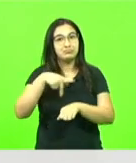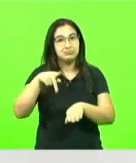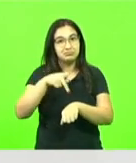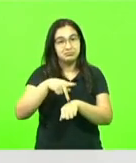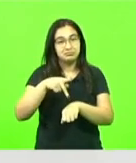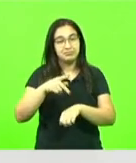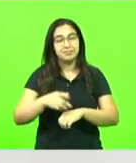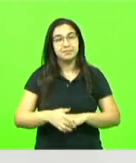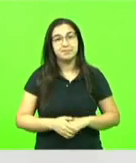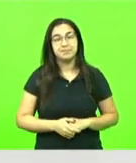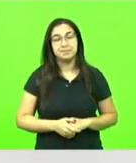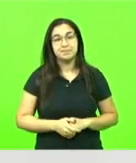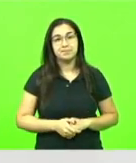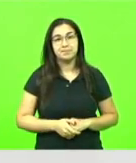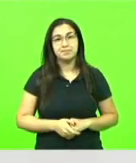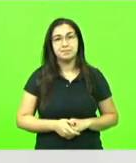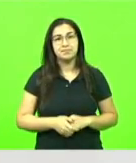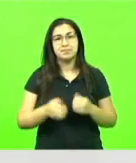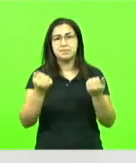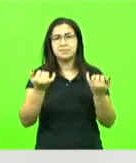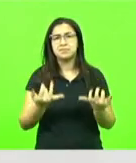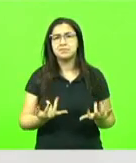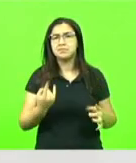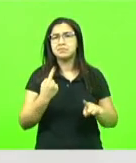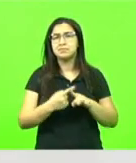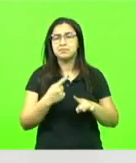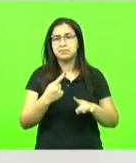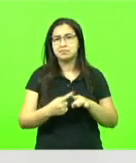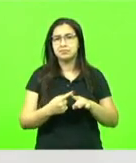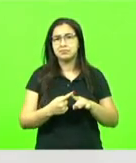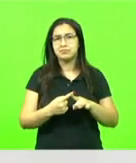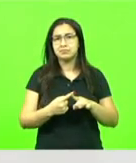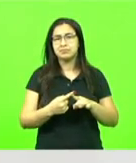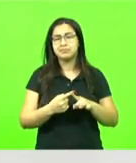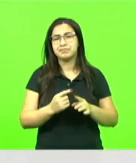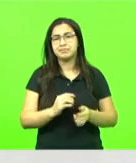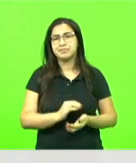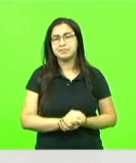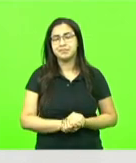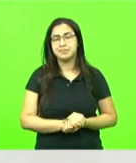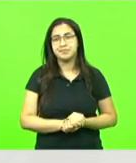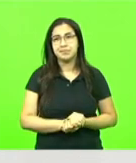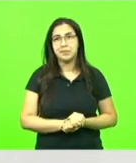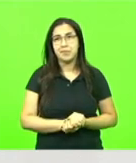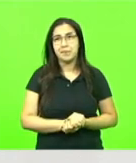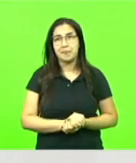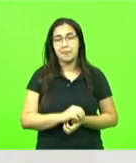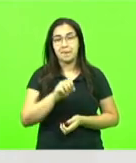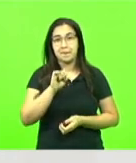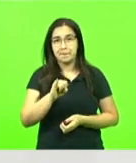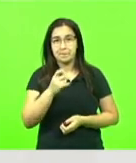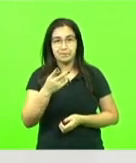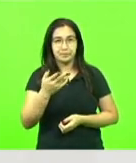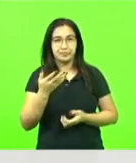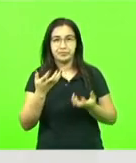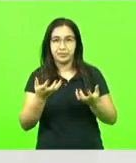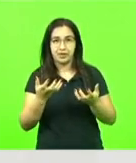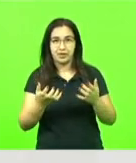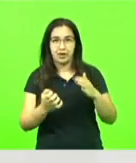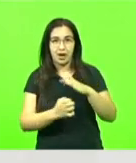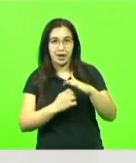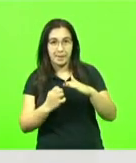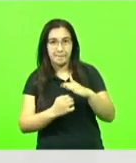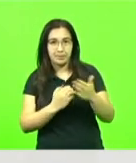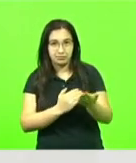O que eu quero dizer com isso, desse capital que Santa Catarina possui? Que se você vai abrir uma empresa em